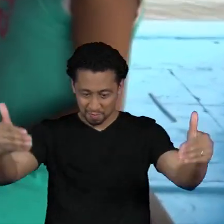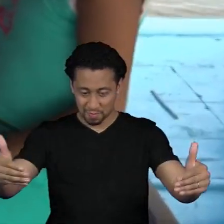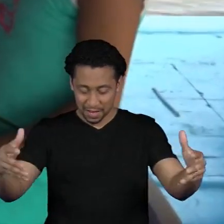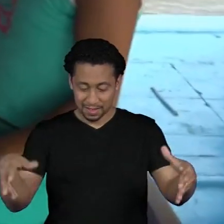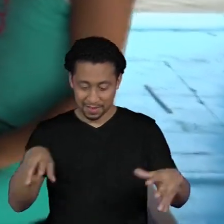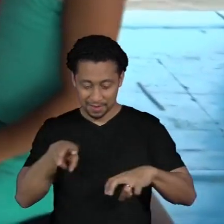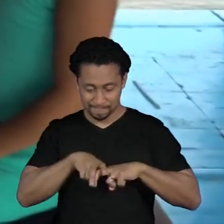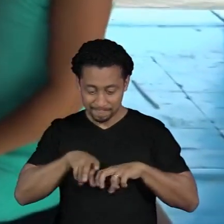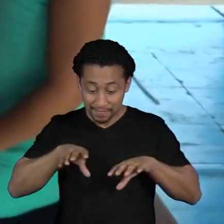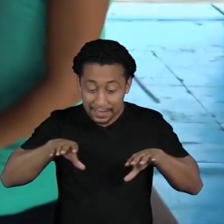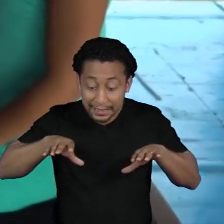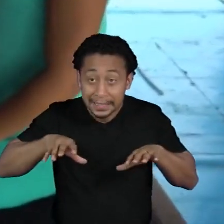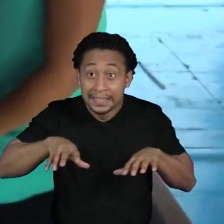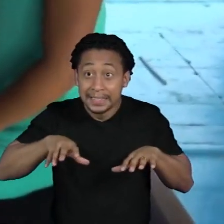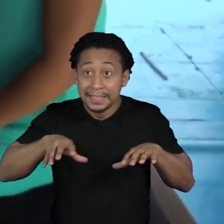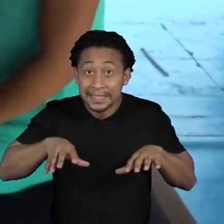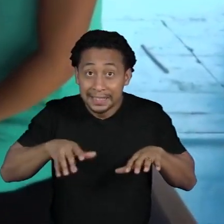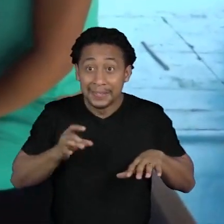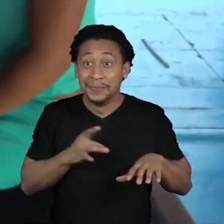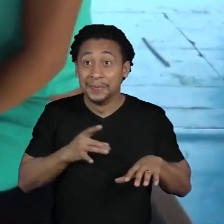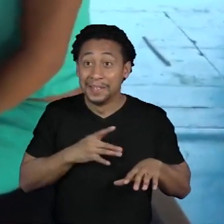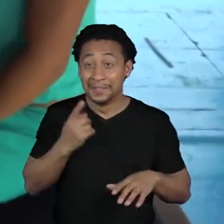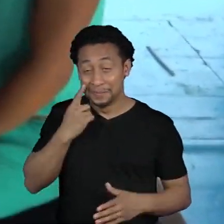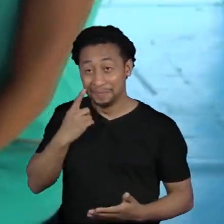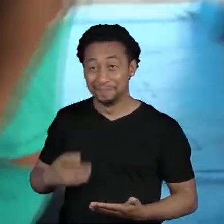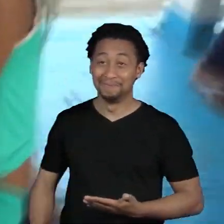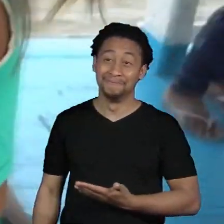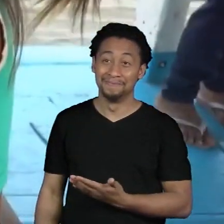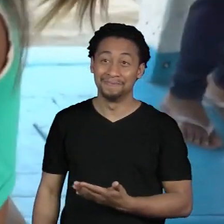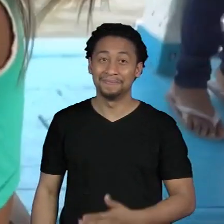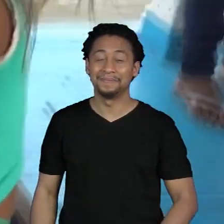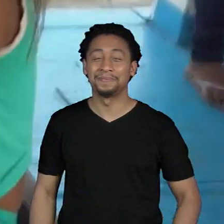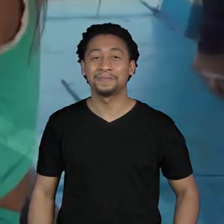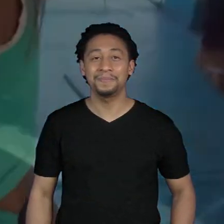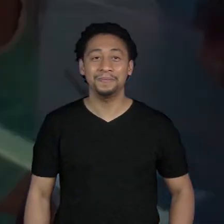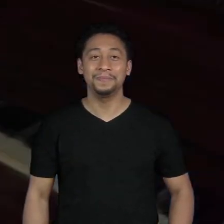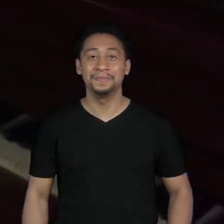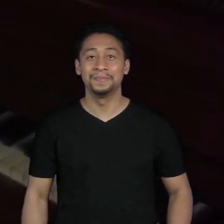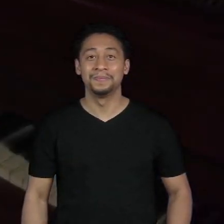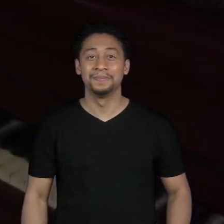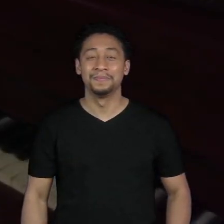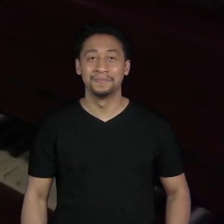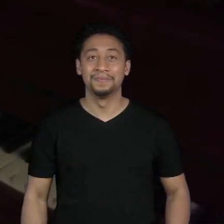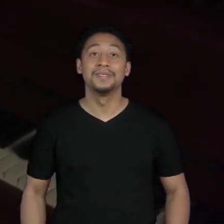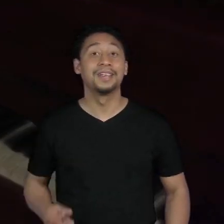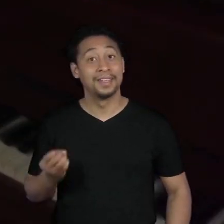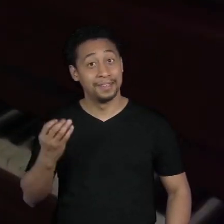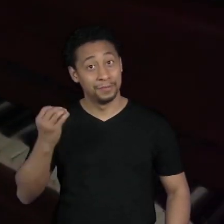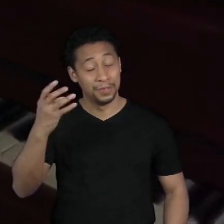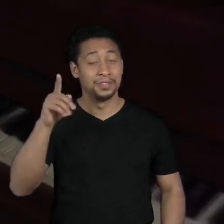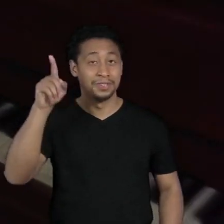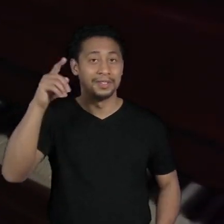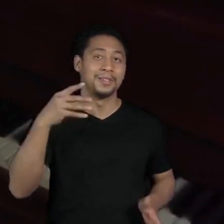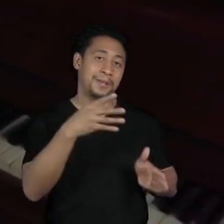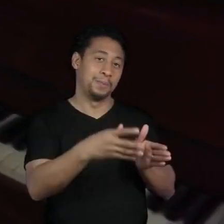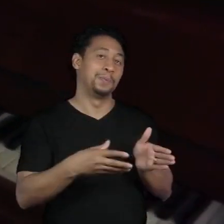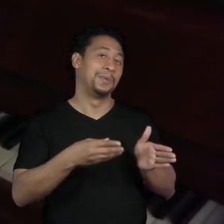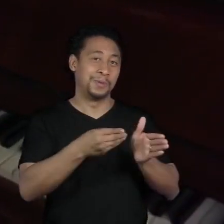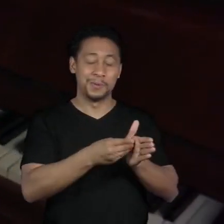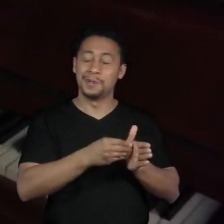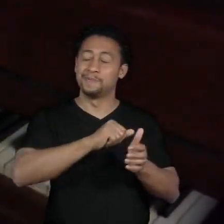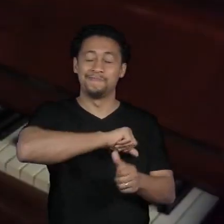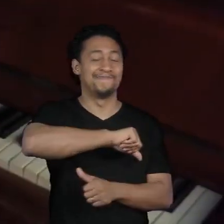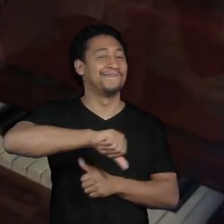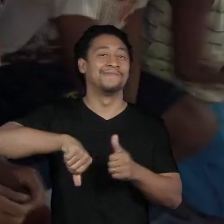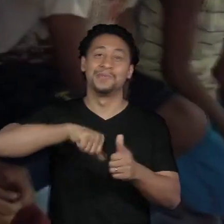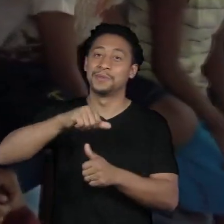medo de botar a mãozinha nas teclas as viagens para a Amazônia transformaram